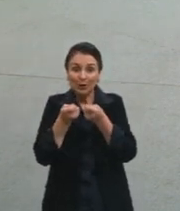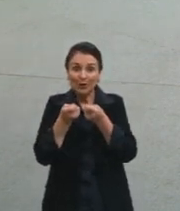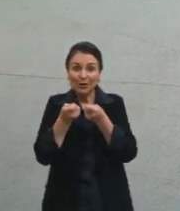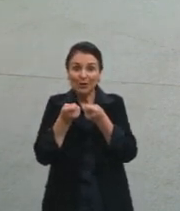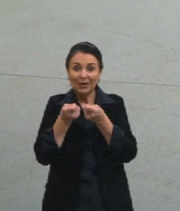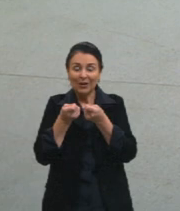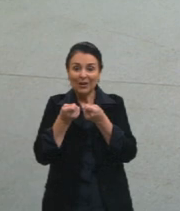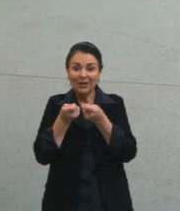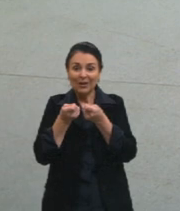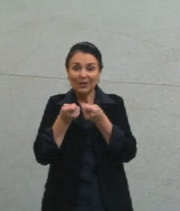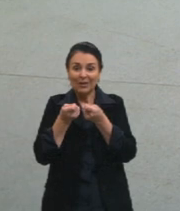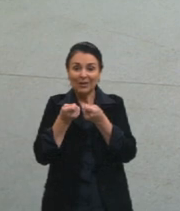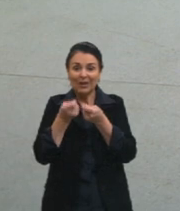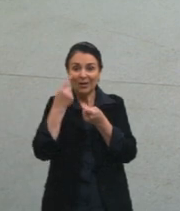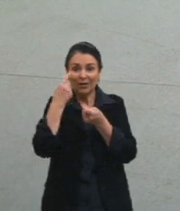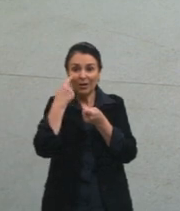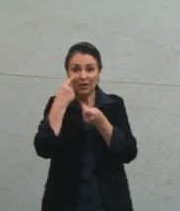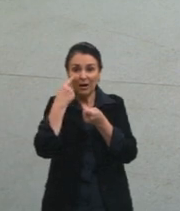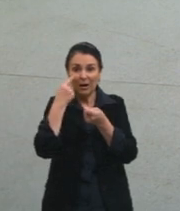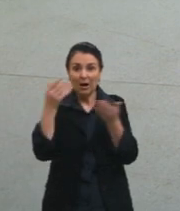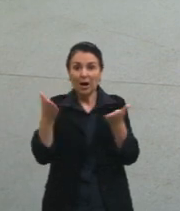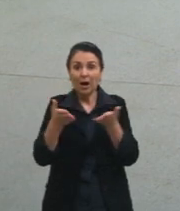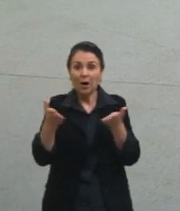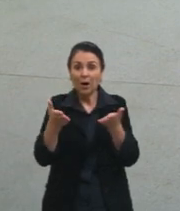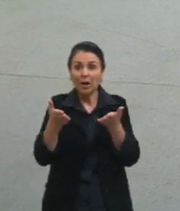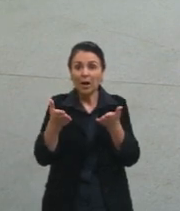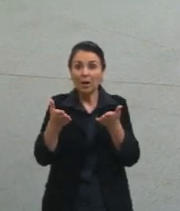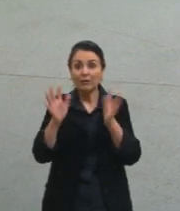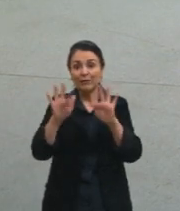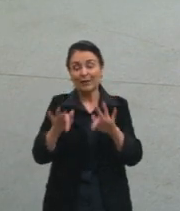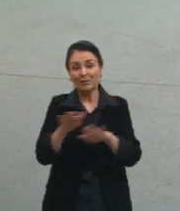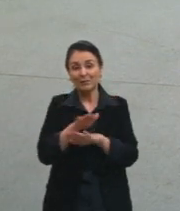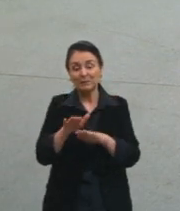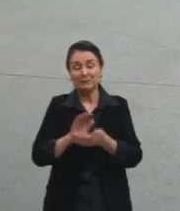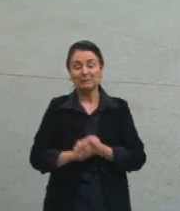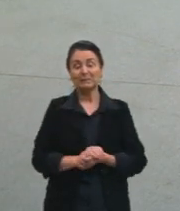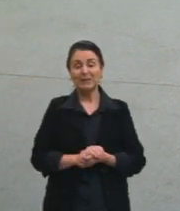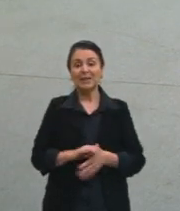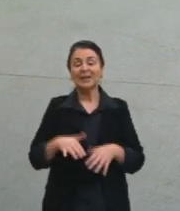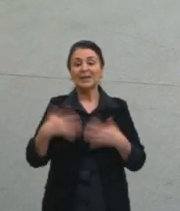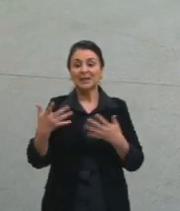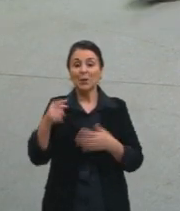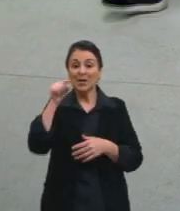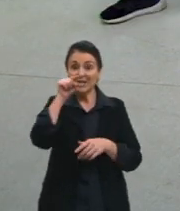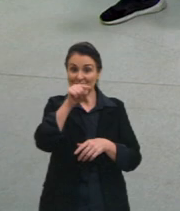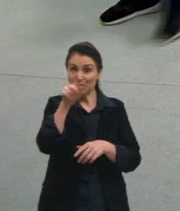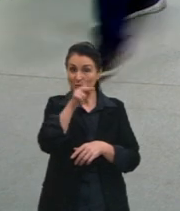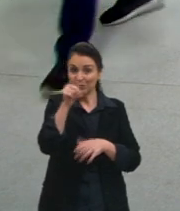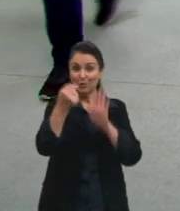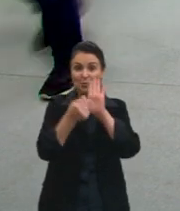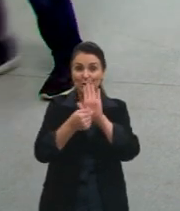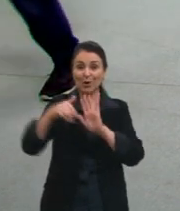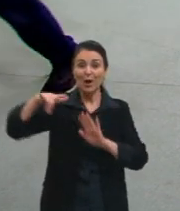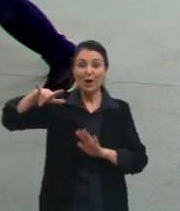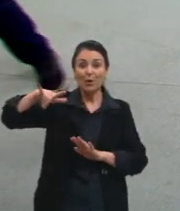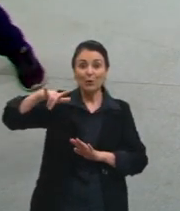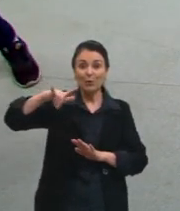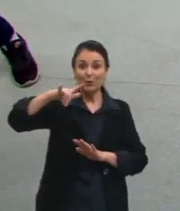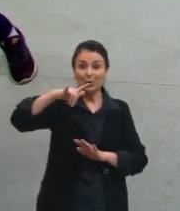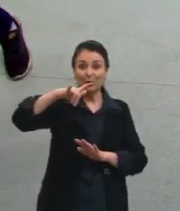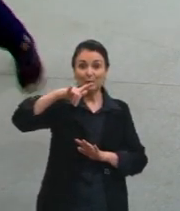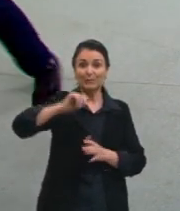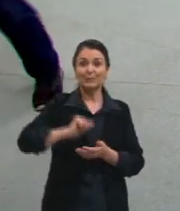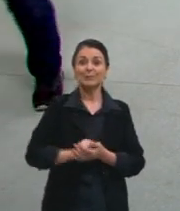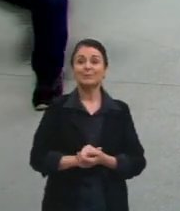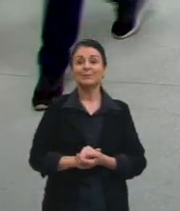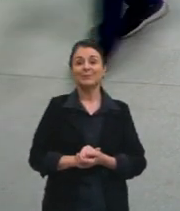ele mostra dessa maneira. Aí, agora, opa, desliguei lá, tá? Então, isso é um dronezinho para a gente conseguir, ai, deixa eu só pegar ele aqui,